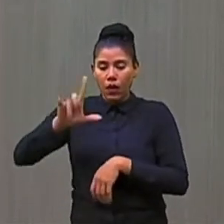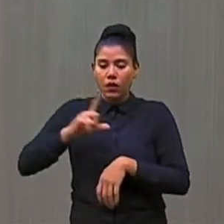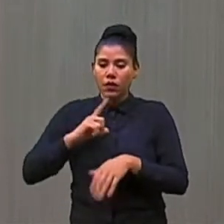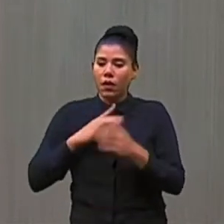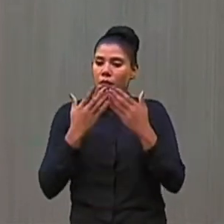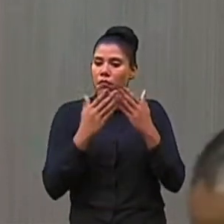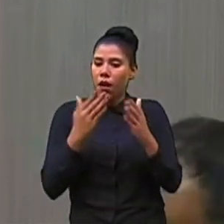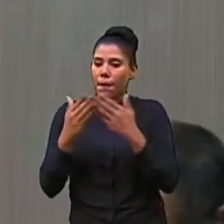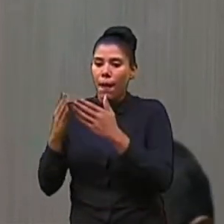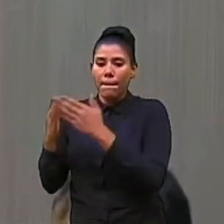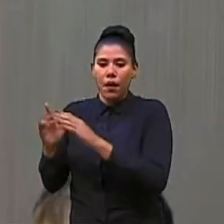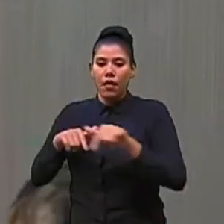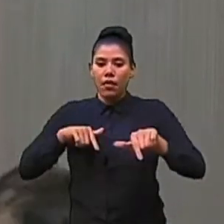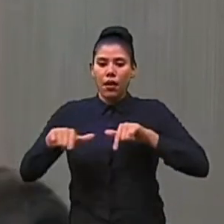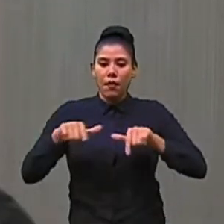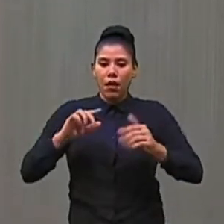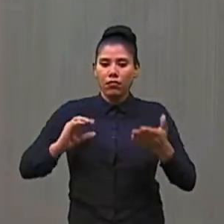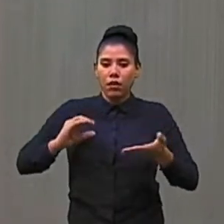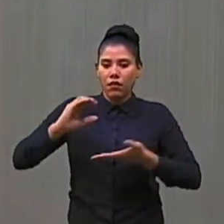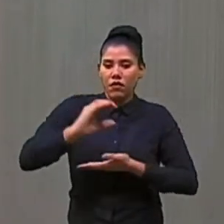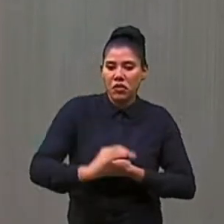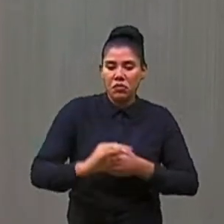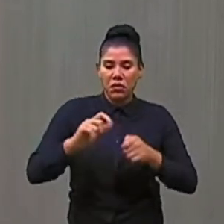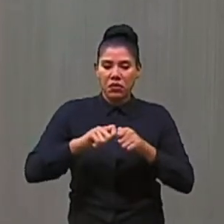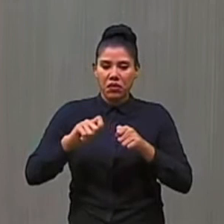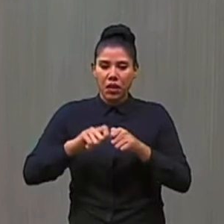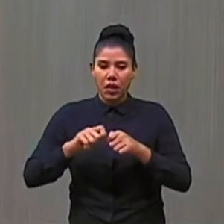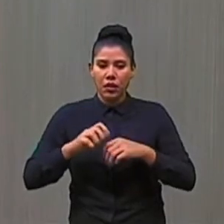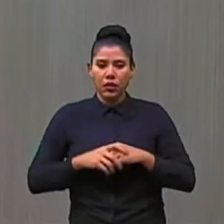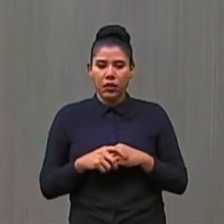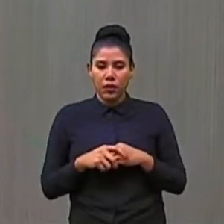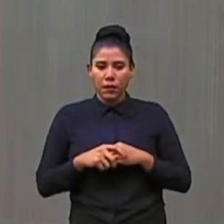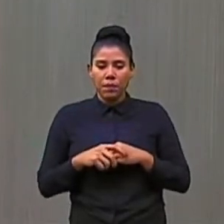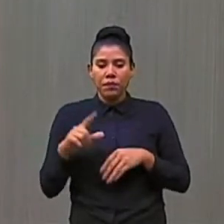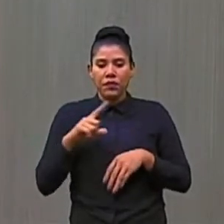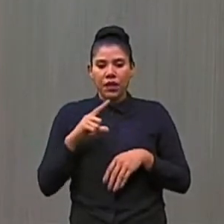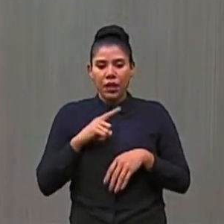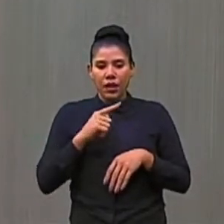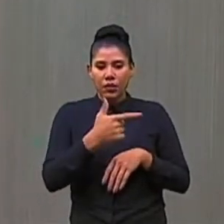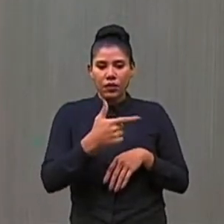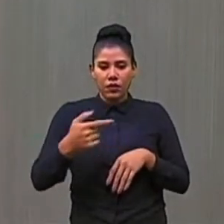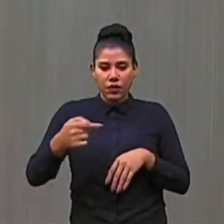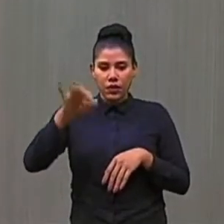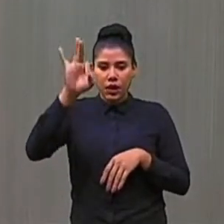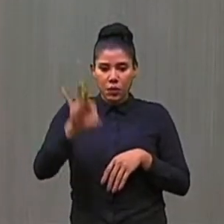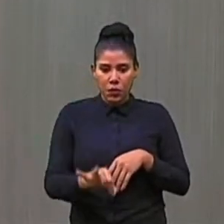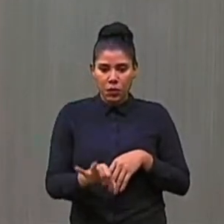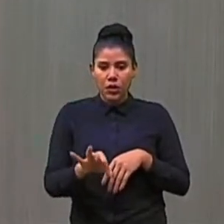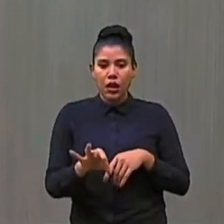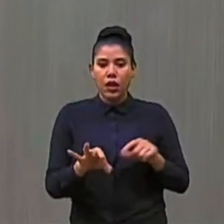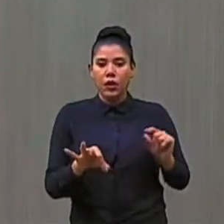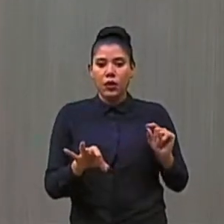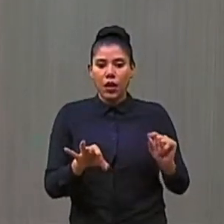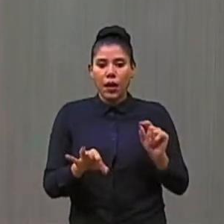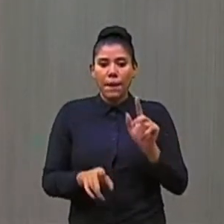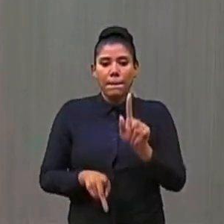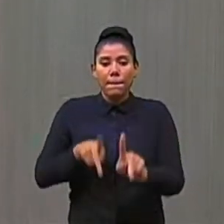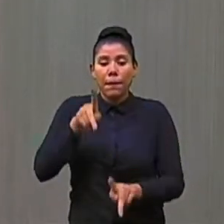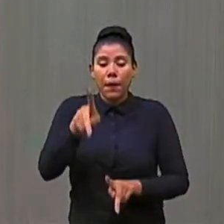de emprego. Por investimentos que são feitos, tendo 27% da